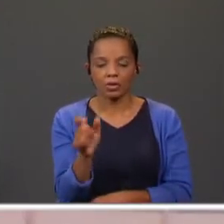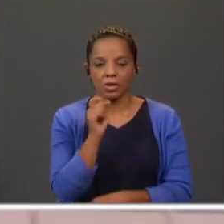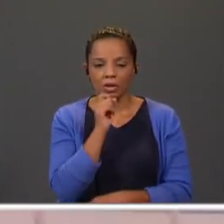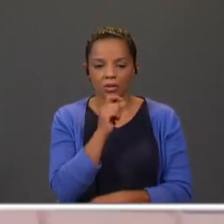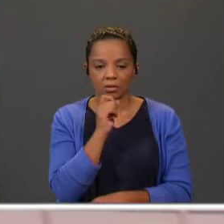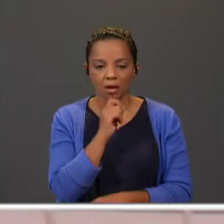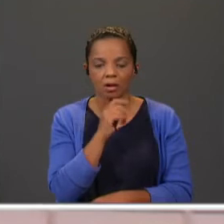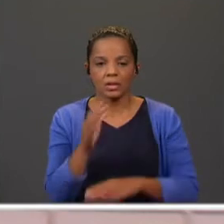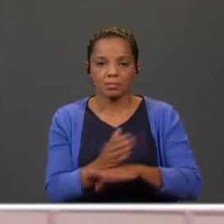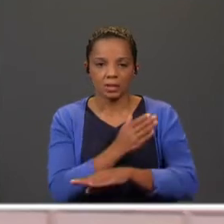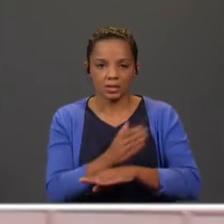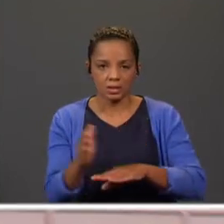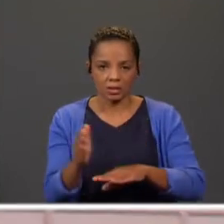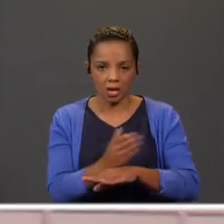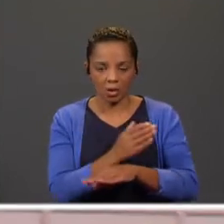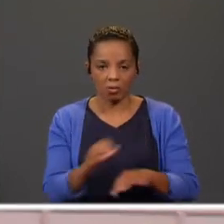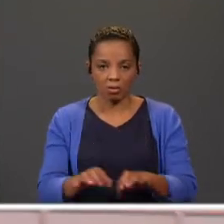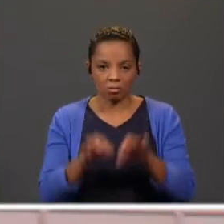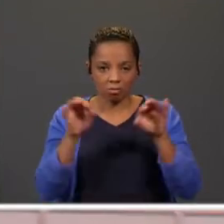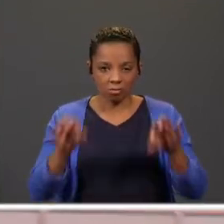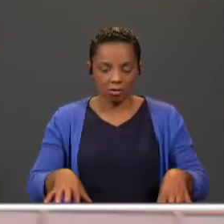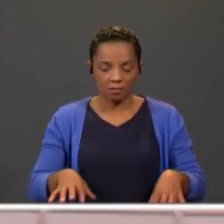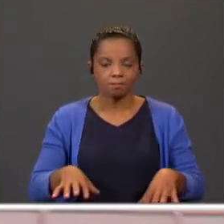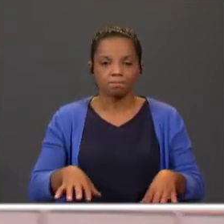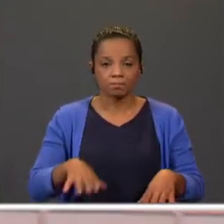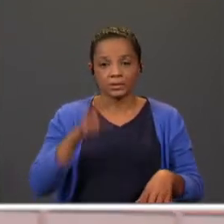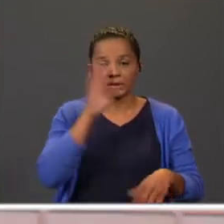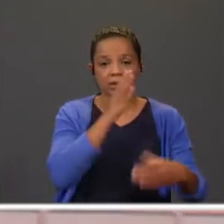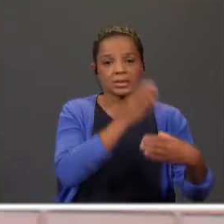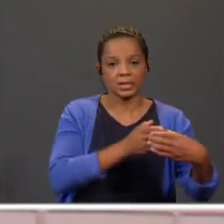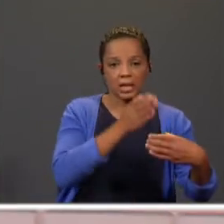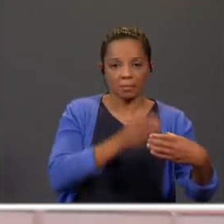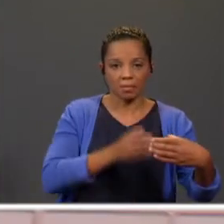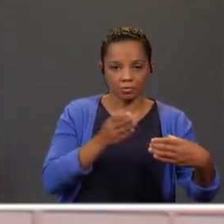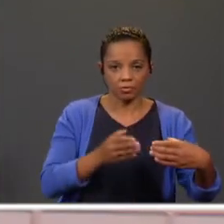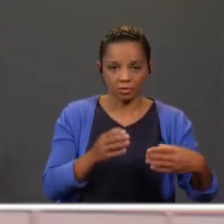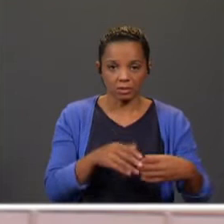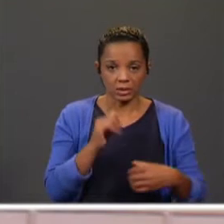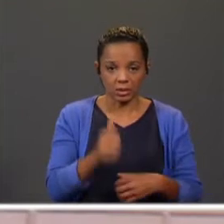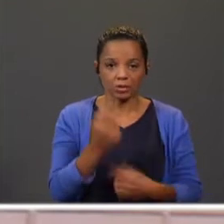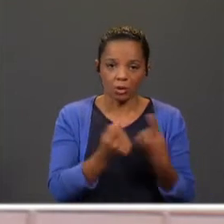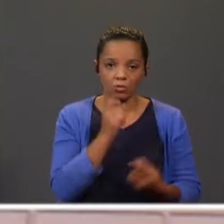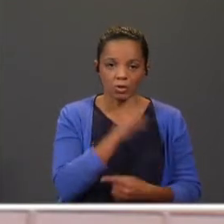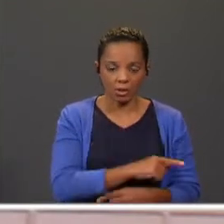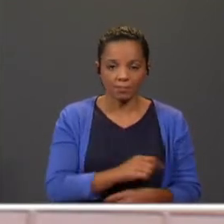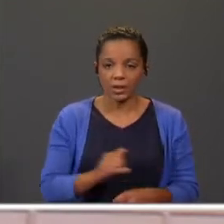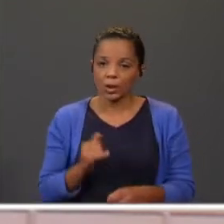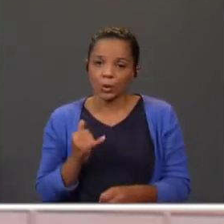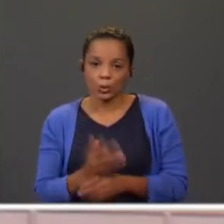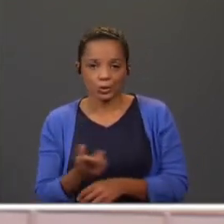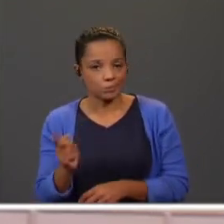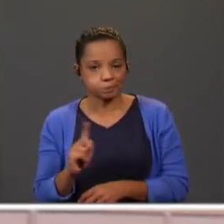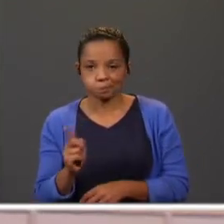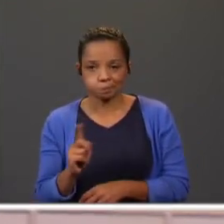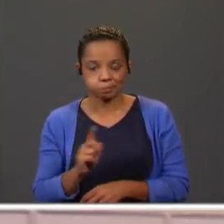fazer a sua separação da mesma forma que faríamos se fosse silabicamente, correto? Noutras, já